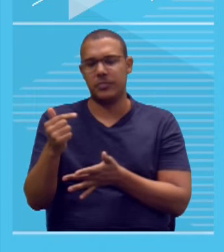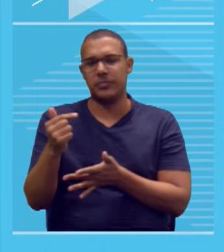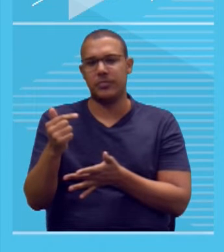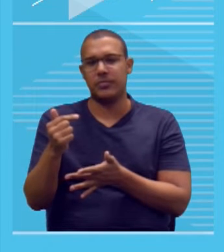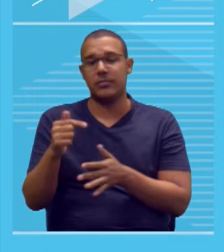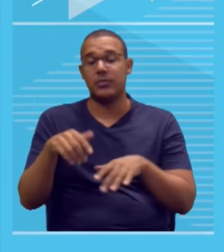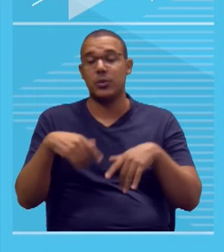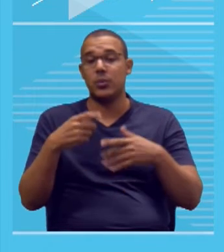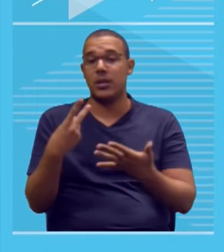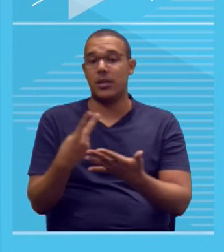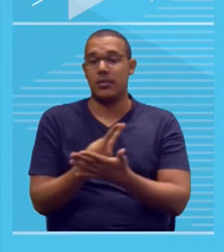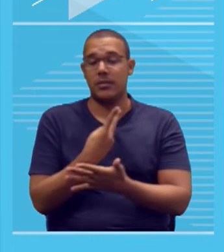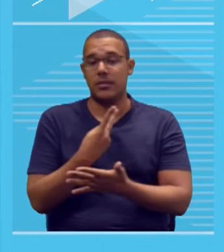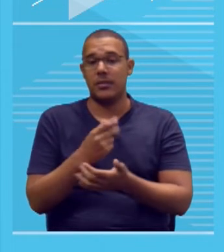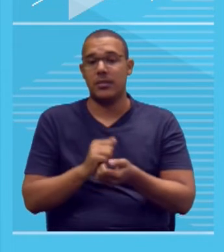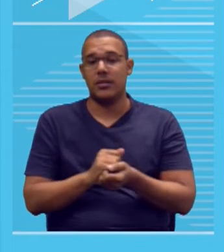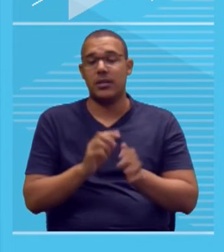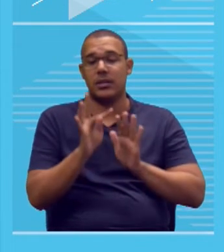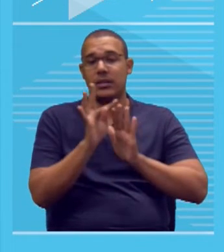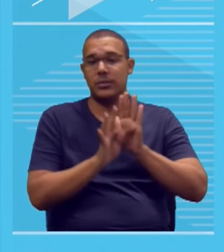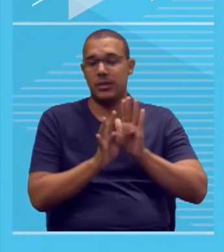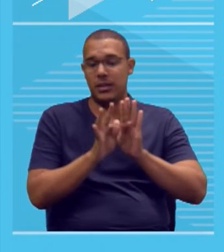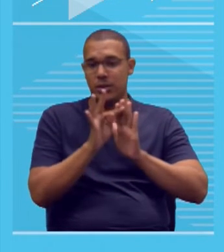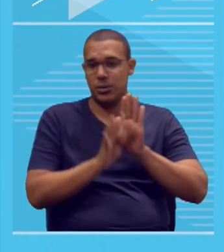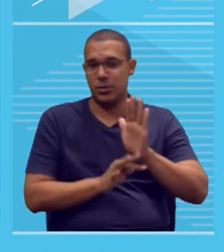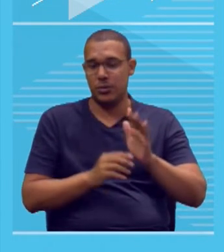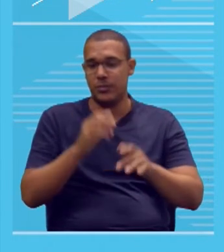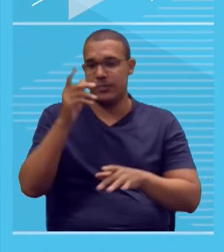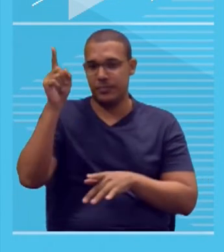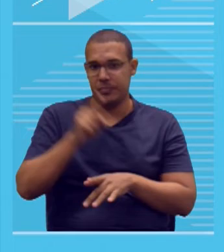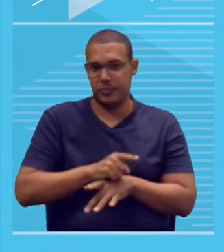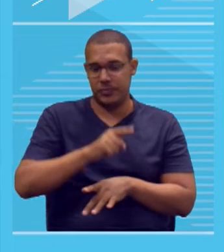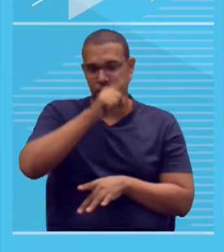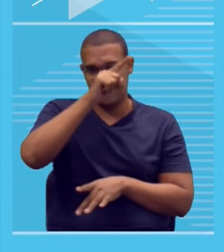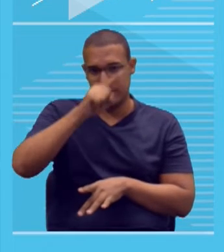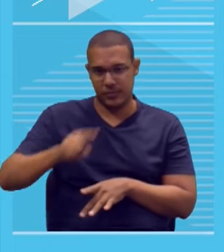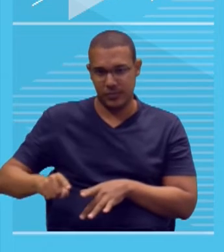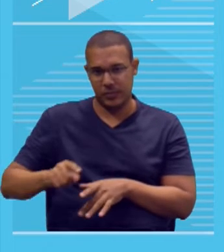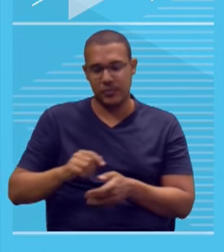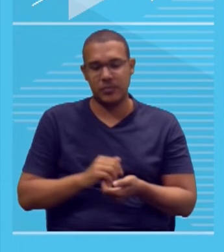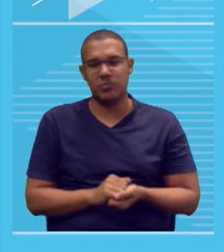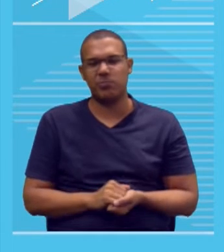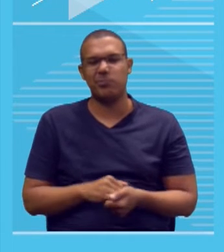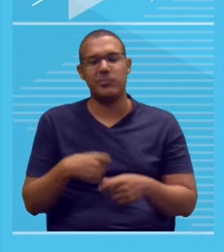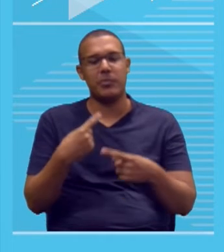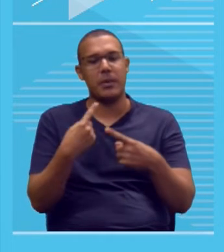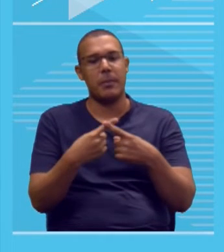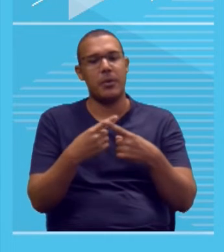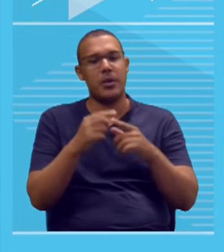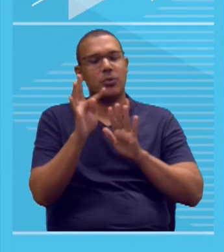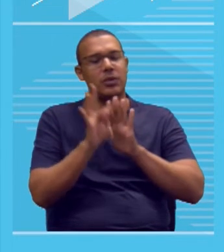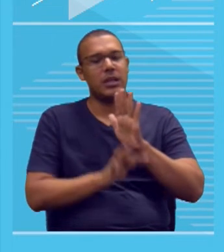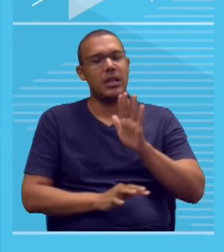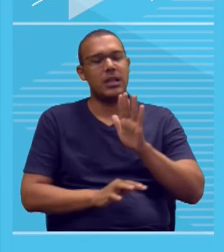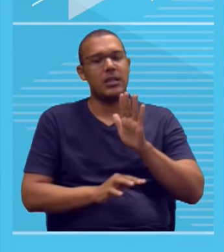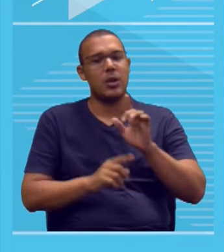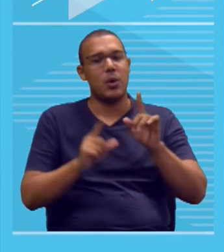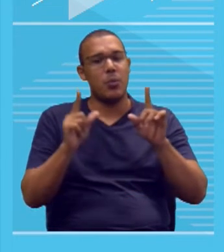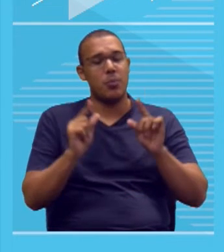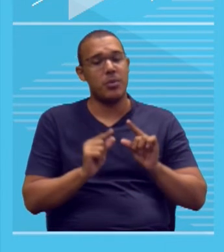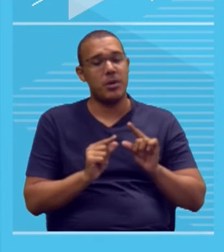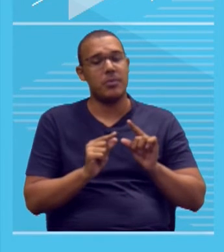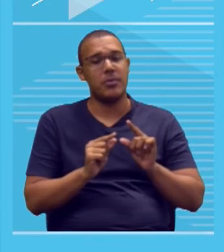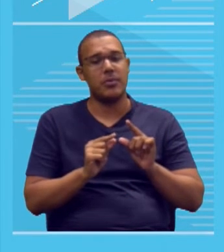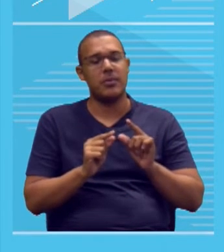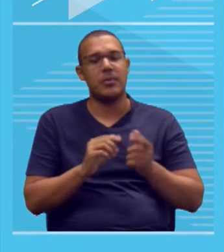o vai acontecer? Se o texto está eliminado. Porque um texto, um texto, no mínimo, para o Enem, um texto precário, diga-se